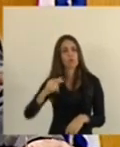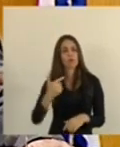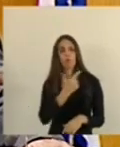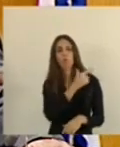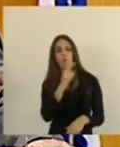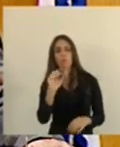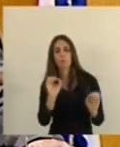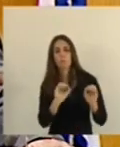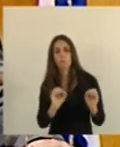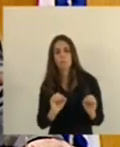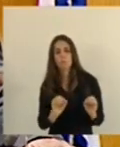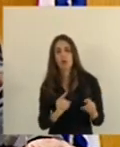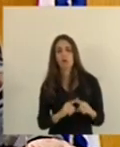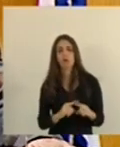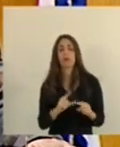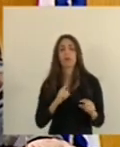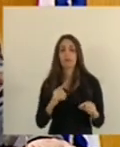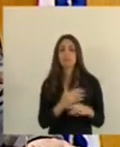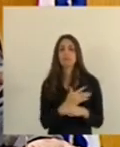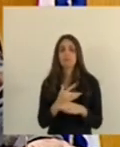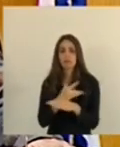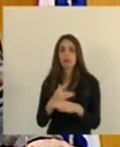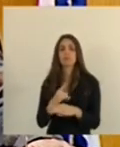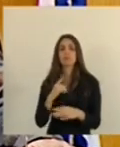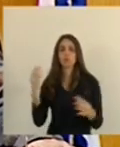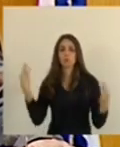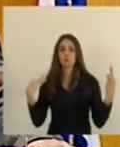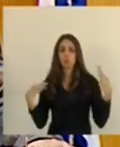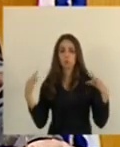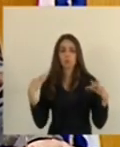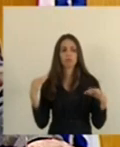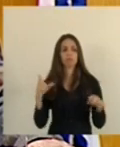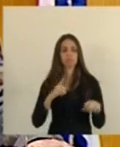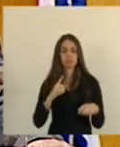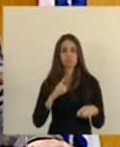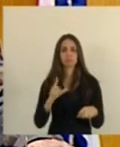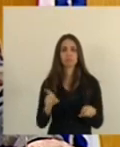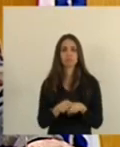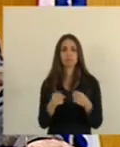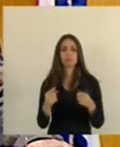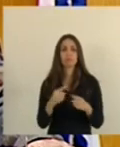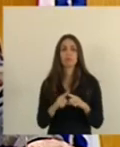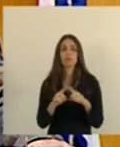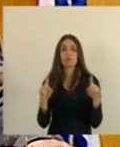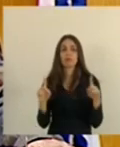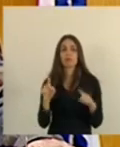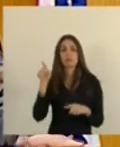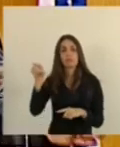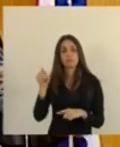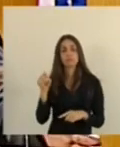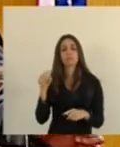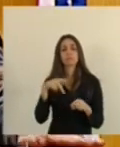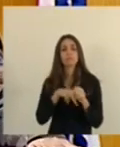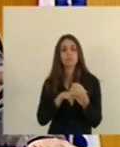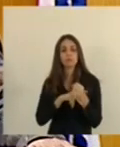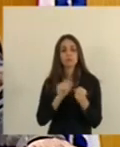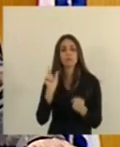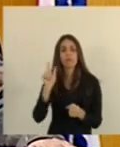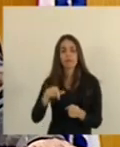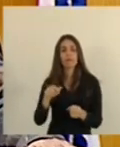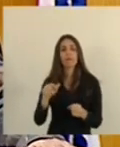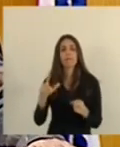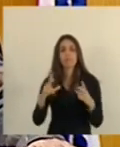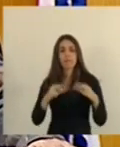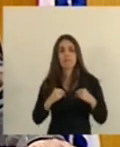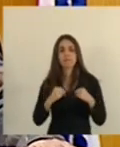cidade do nosso estado, cidades que têm grande potencial turístico. Mas sem dúvida, Guarapari é merecedor